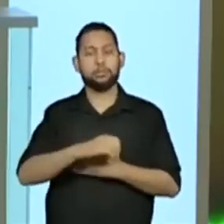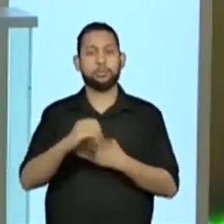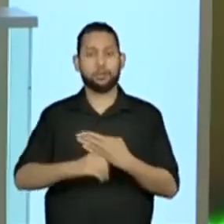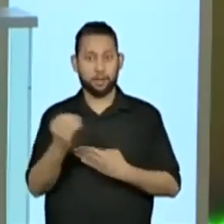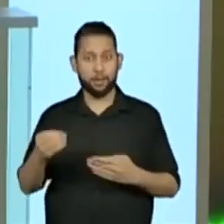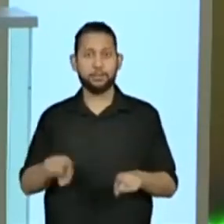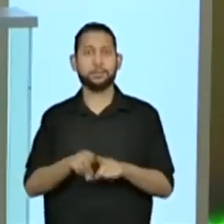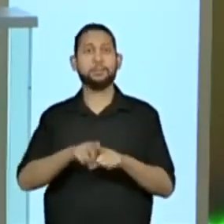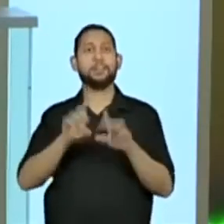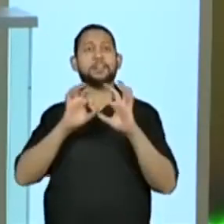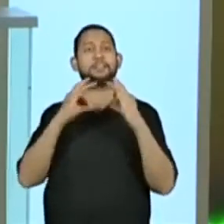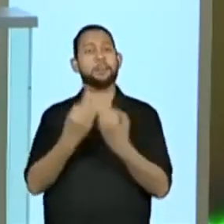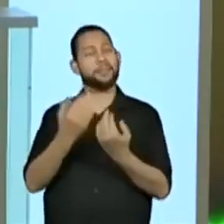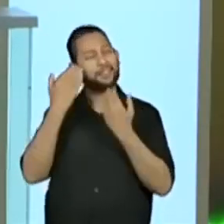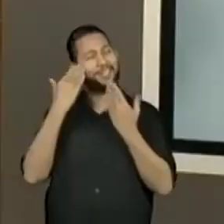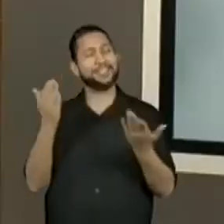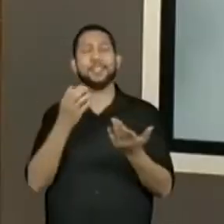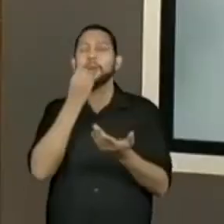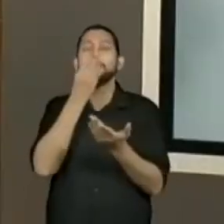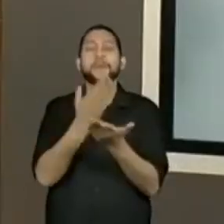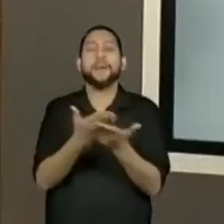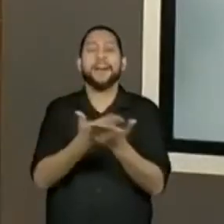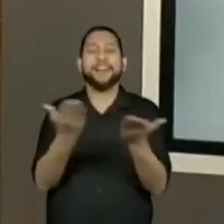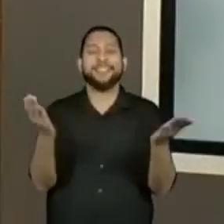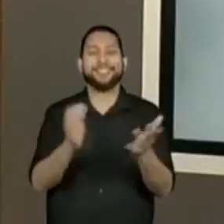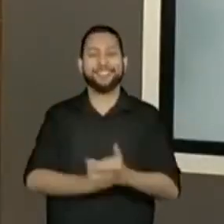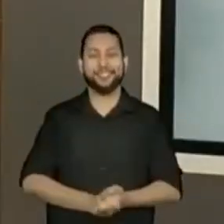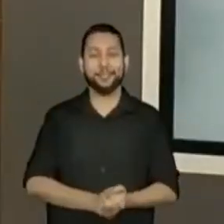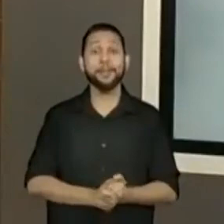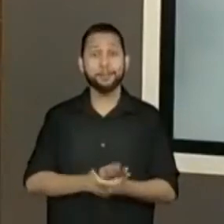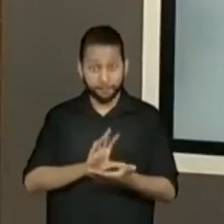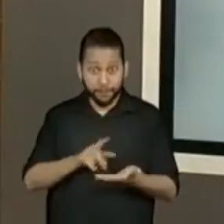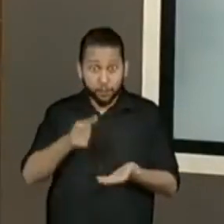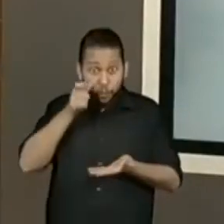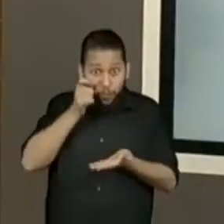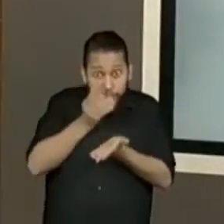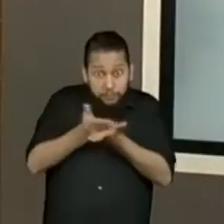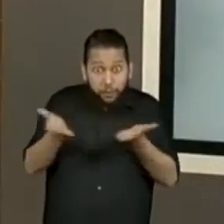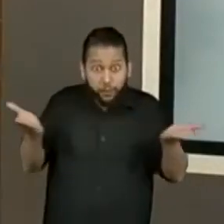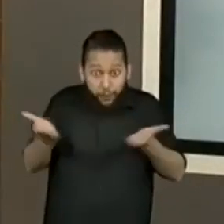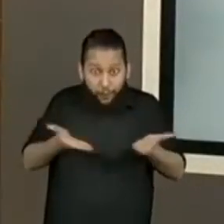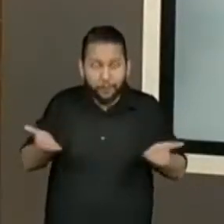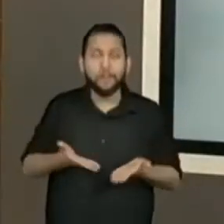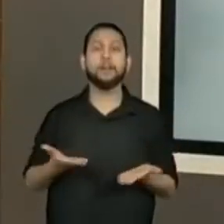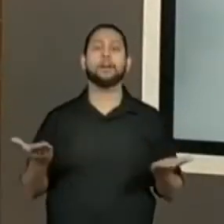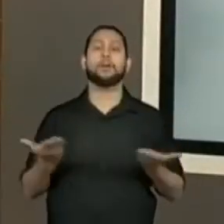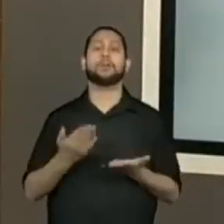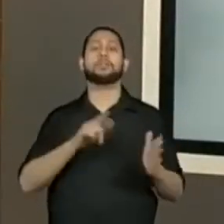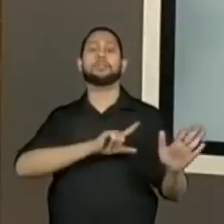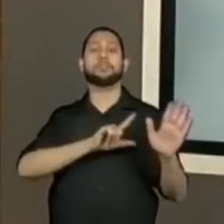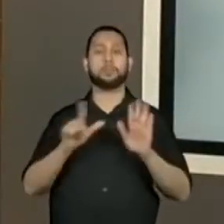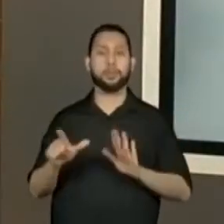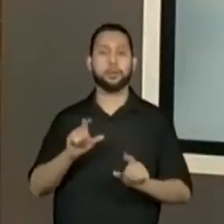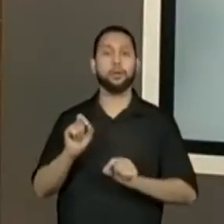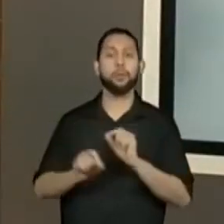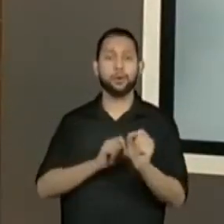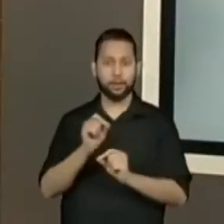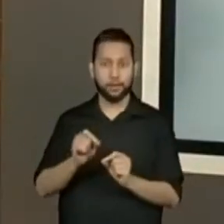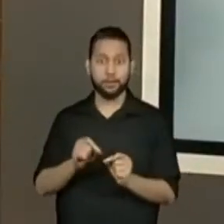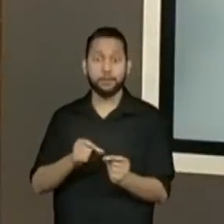responsáveis. Professora Viviane, boa aula! Obrigada! Para quem está chegando, né? Nós vamos trabalhar essa semana a